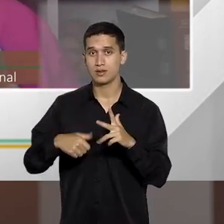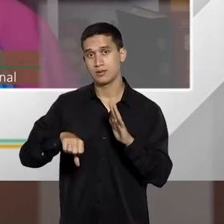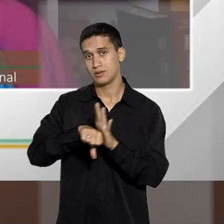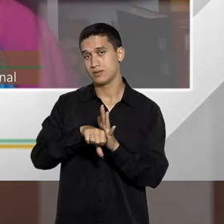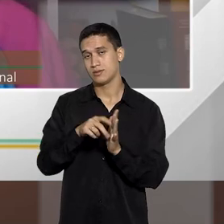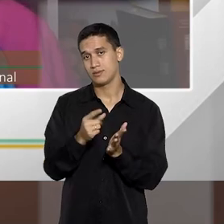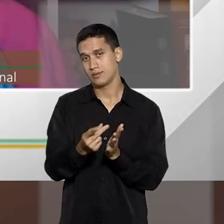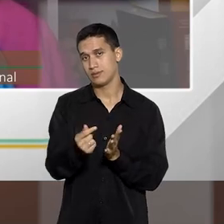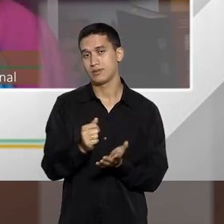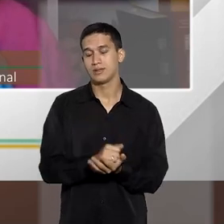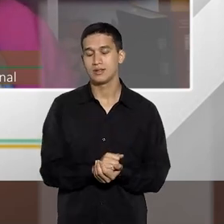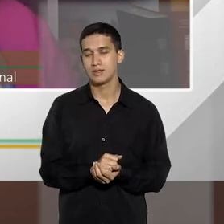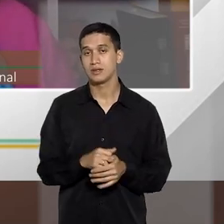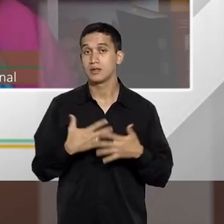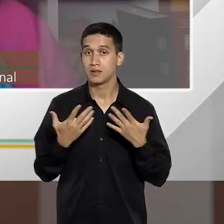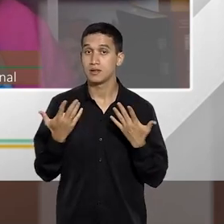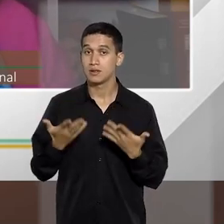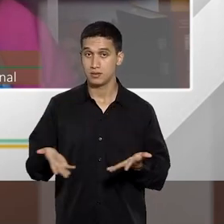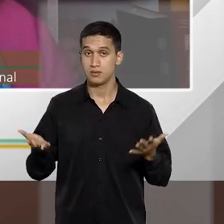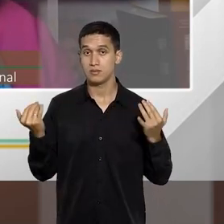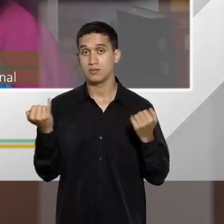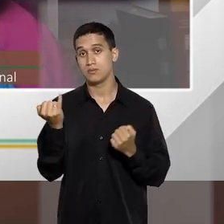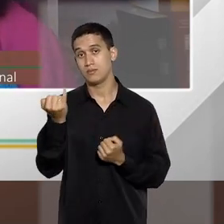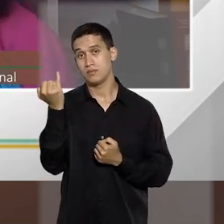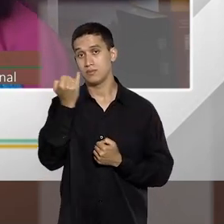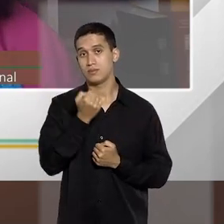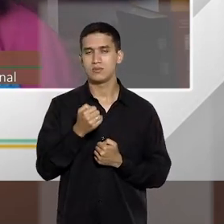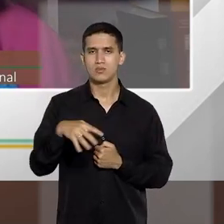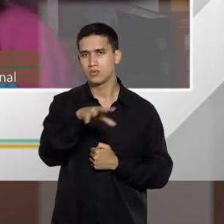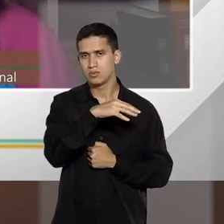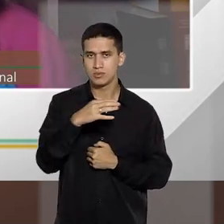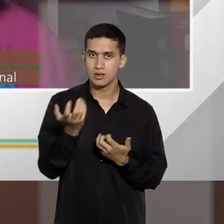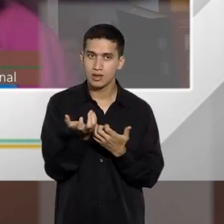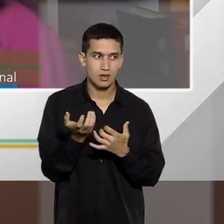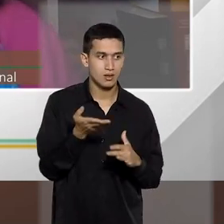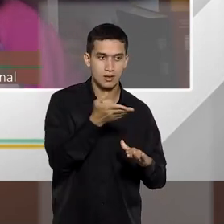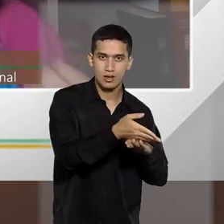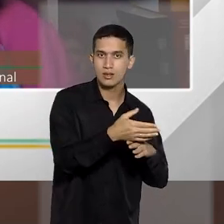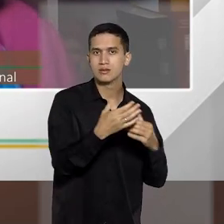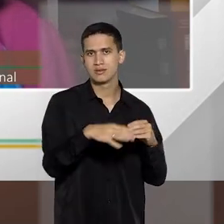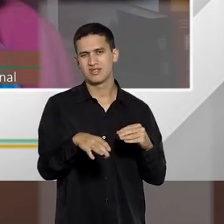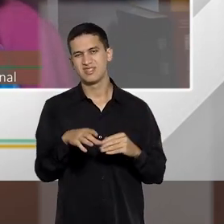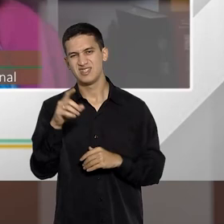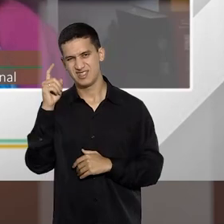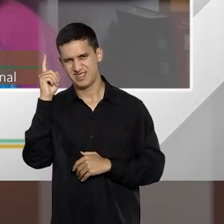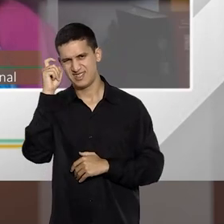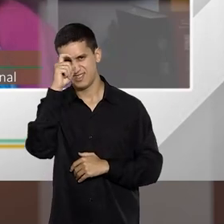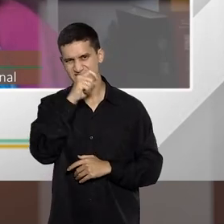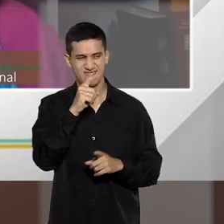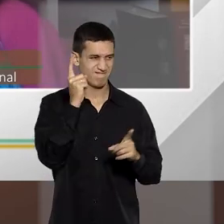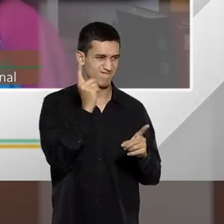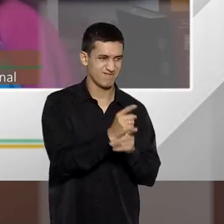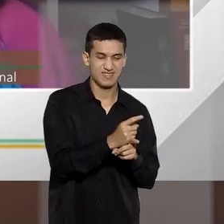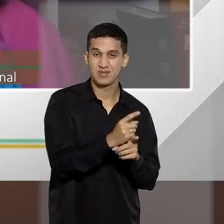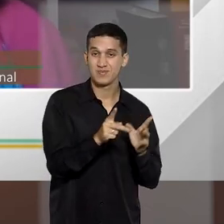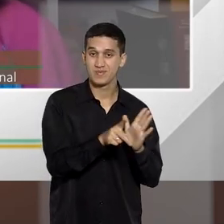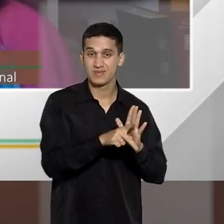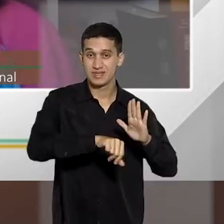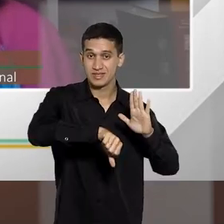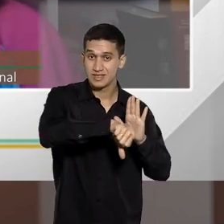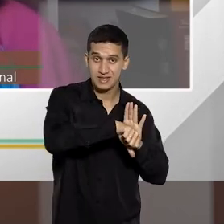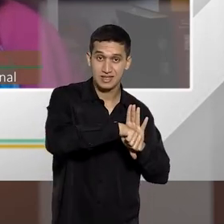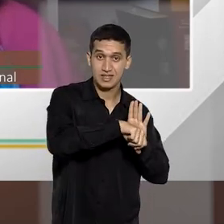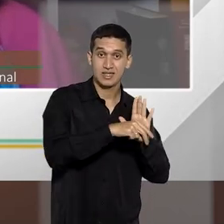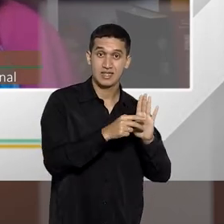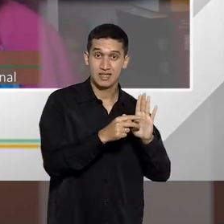Então, é importante essa definição, os candidatos, gente, de concurso, têm muita dificuldade em diferenciar o crime habitual do